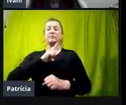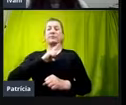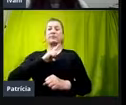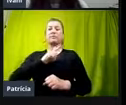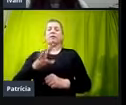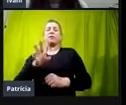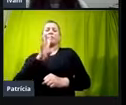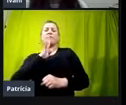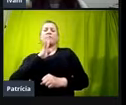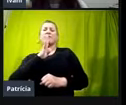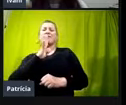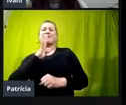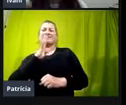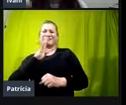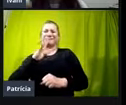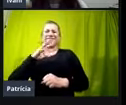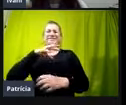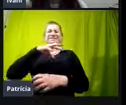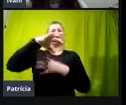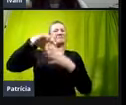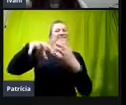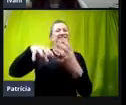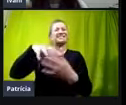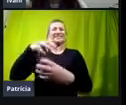conhecimento envolvido, né, e não uma